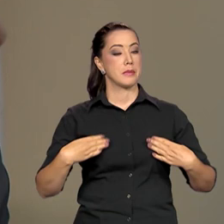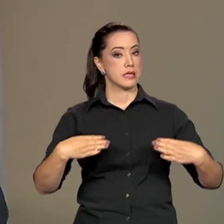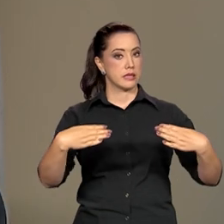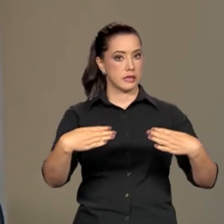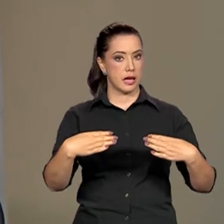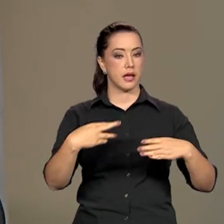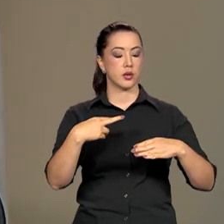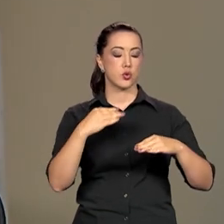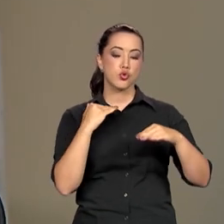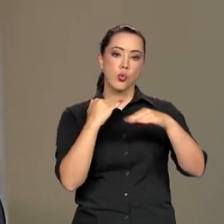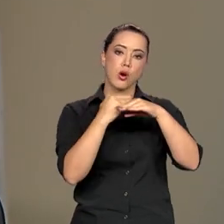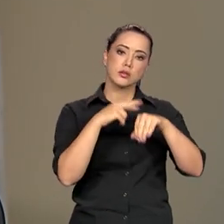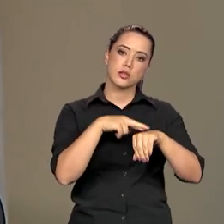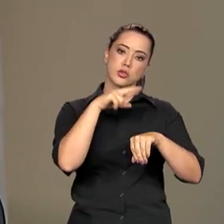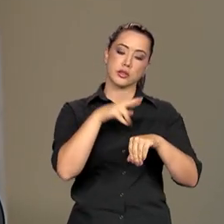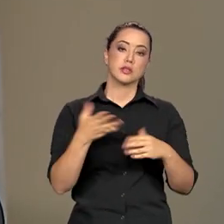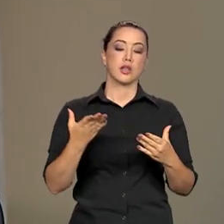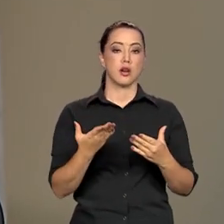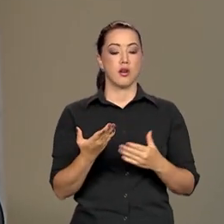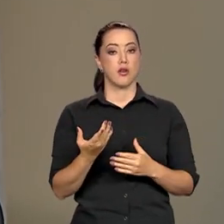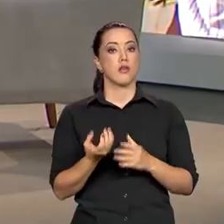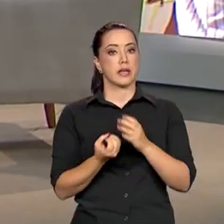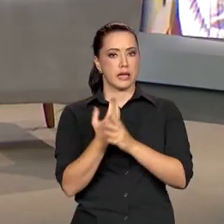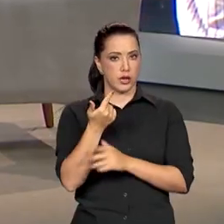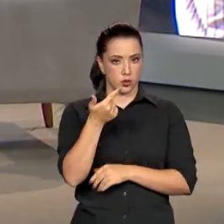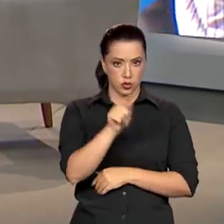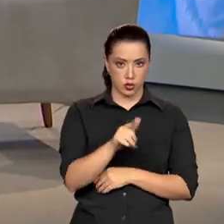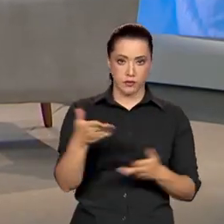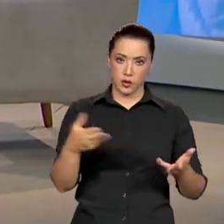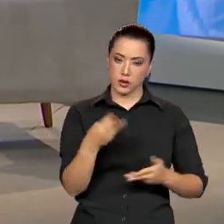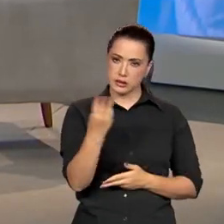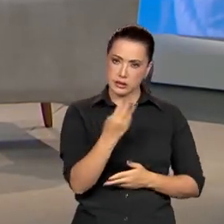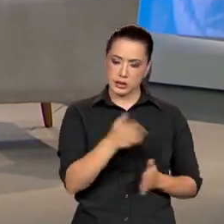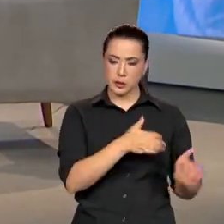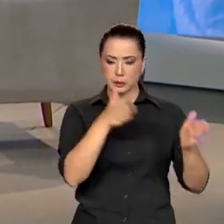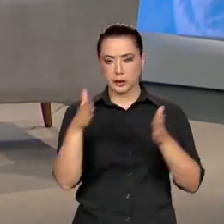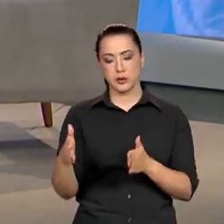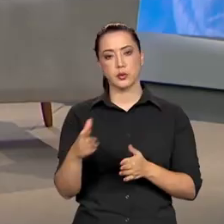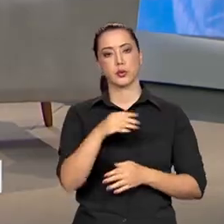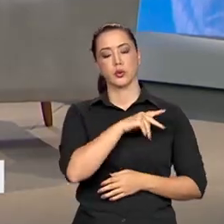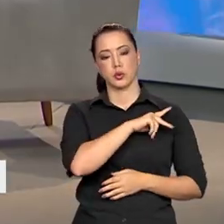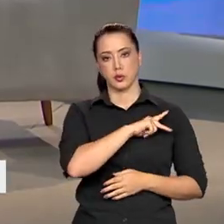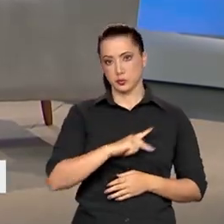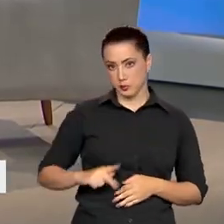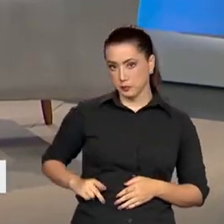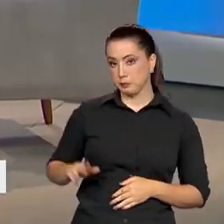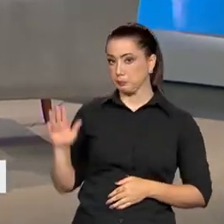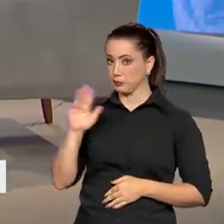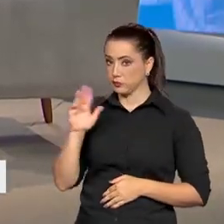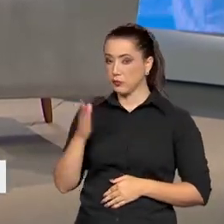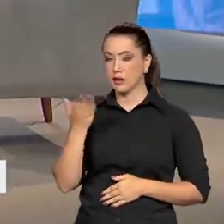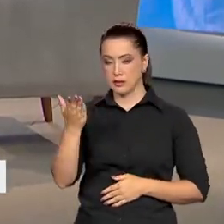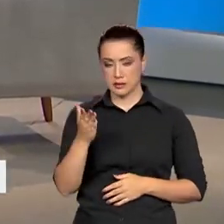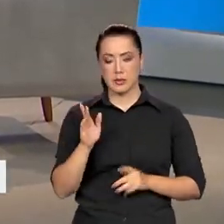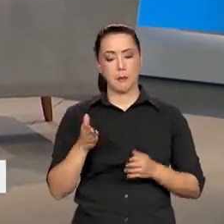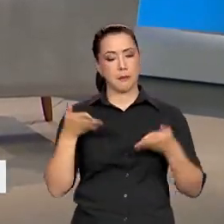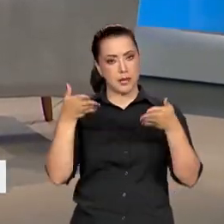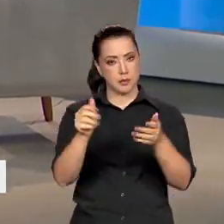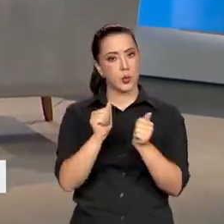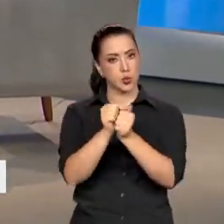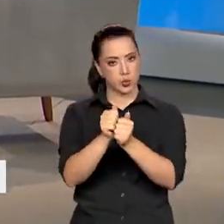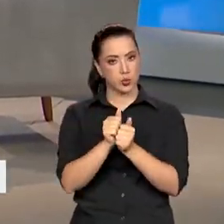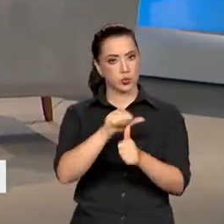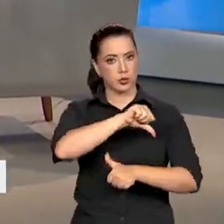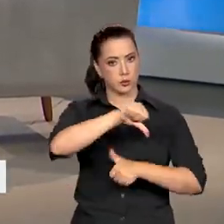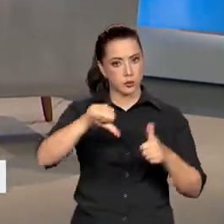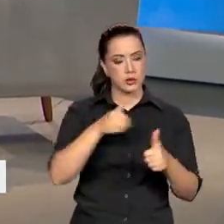recriado neste governo do presidente Lula, nesse terceiro mandato, e a senhora participou ali do processo da transição. Como que